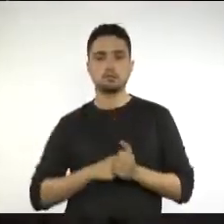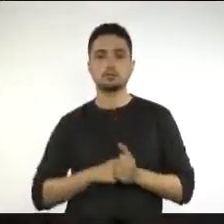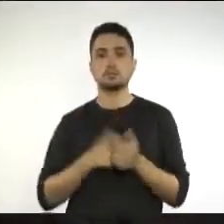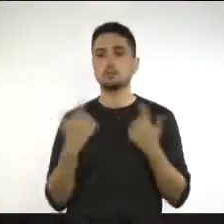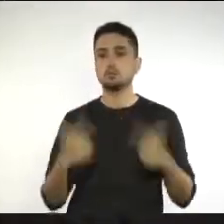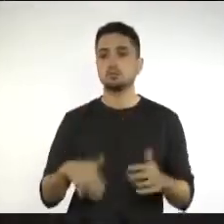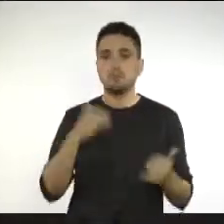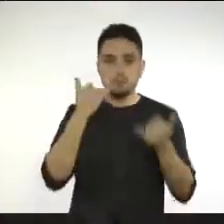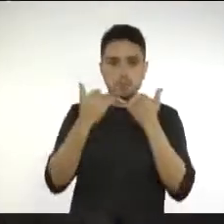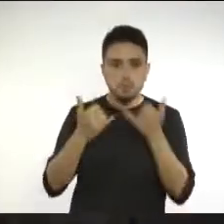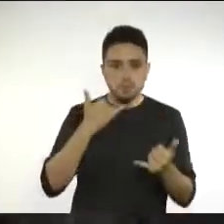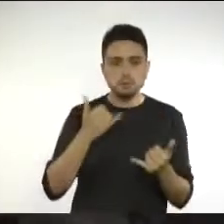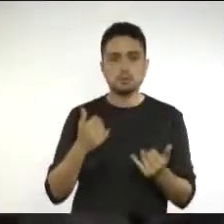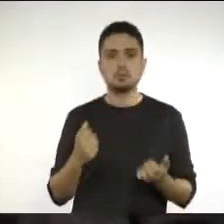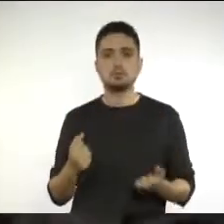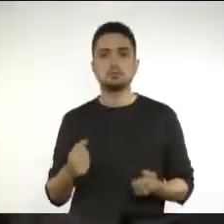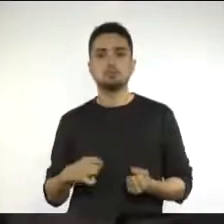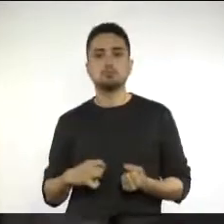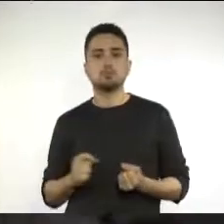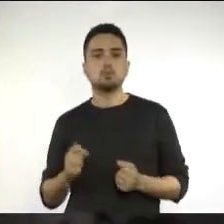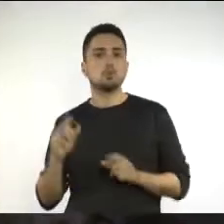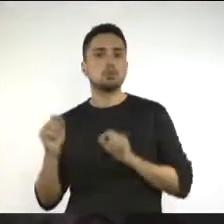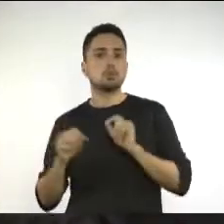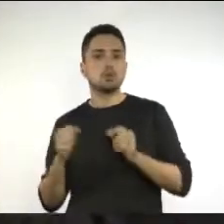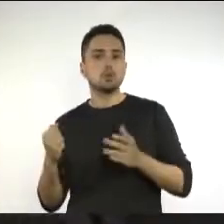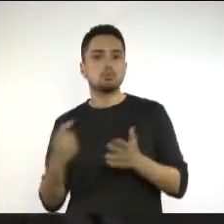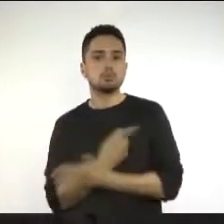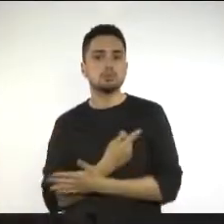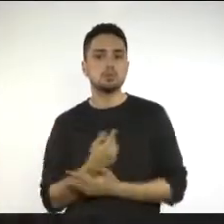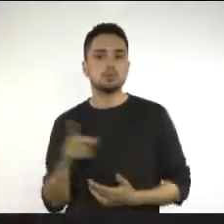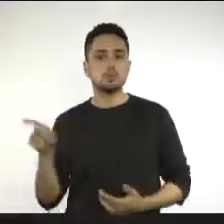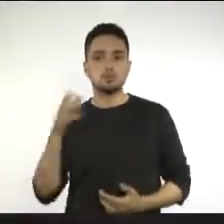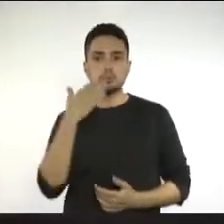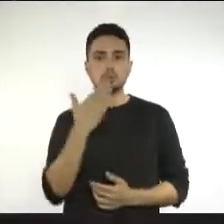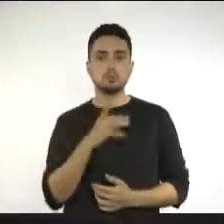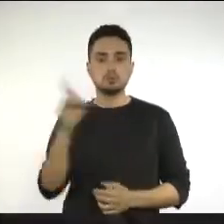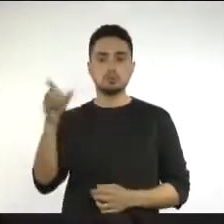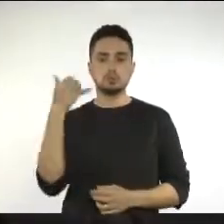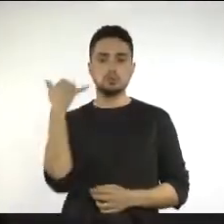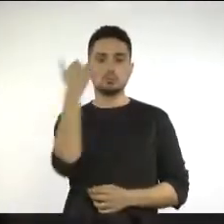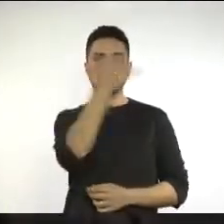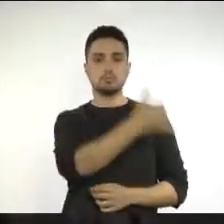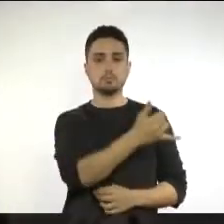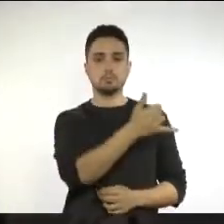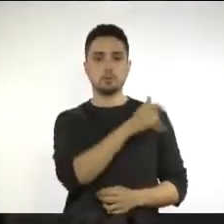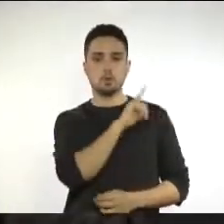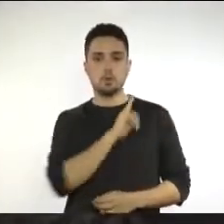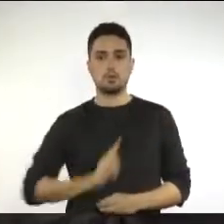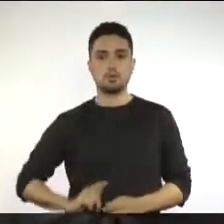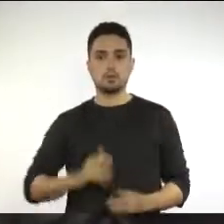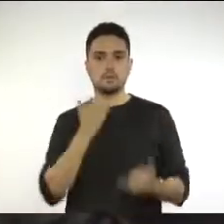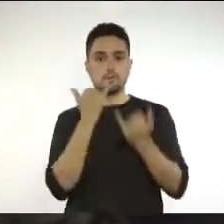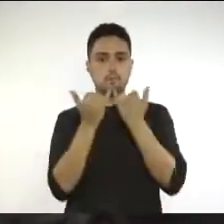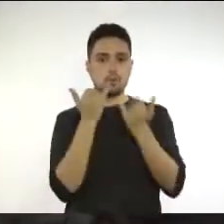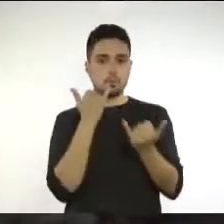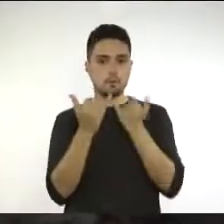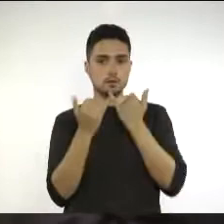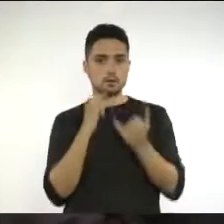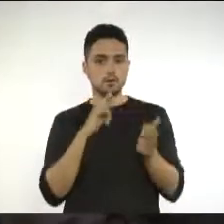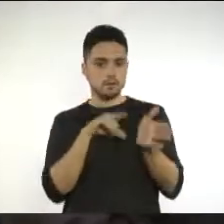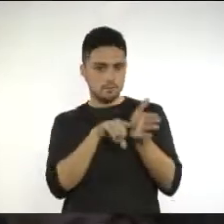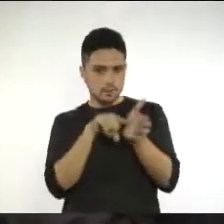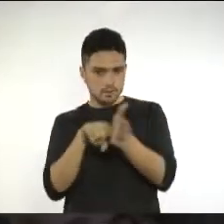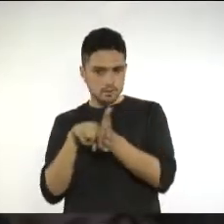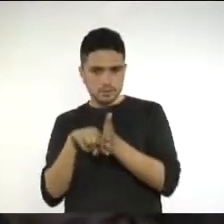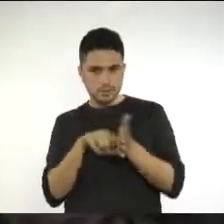conteúdo que ensejou V. Exª a solicitar ao Governo do Estado informações sobre eventual investigação irregular